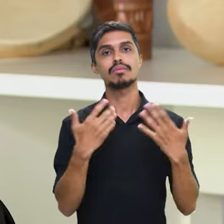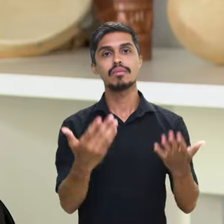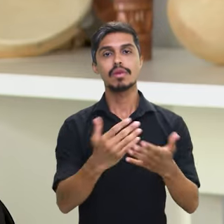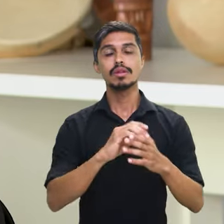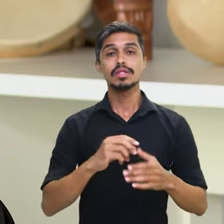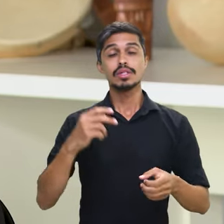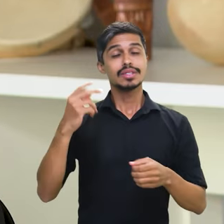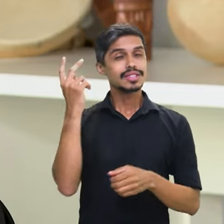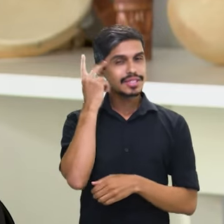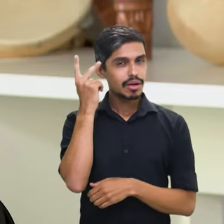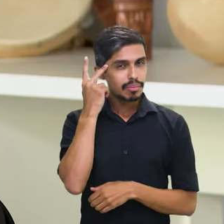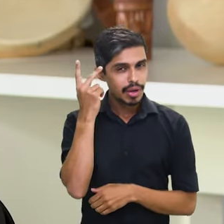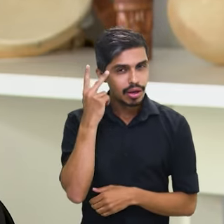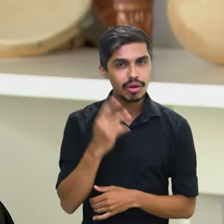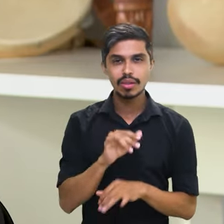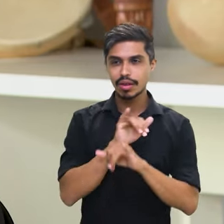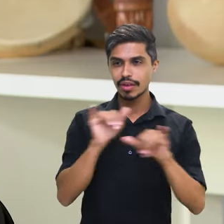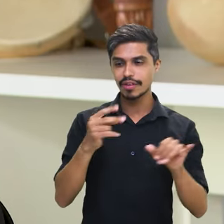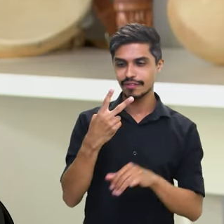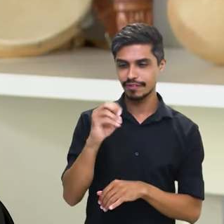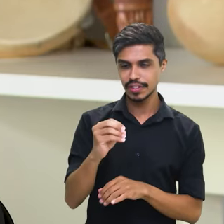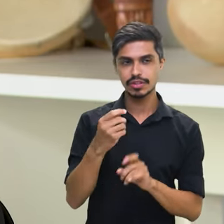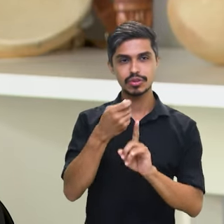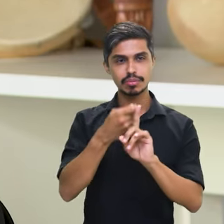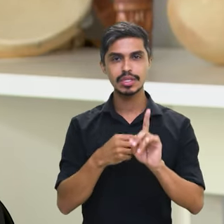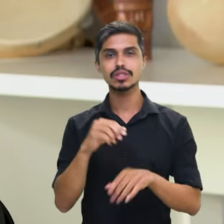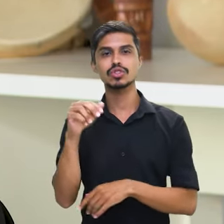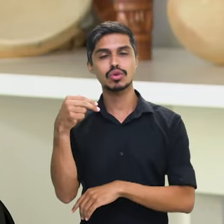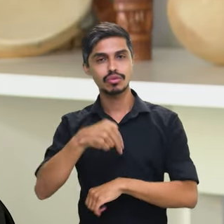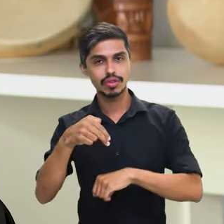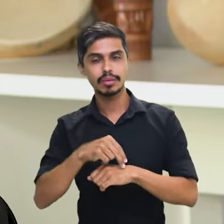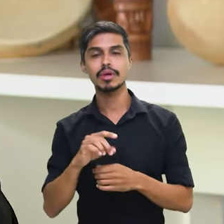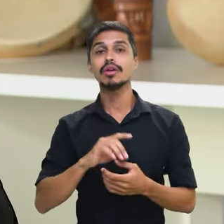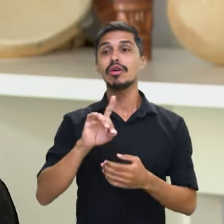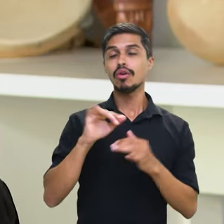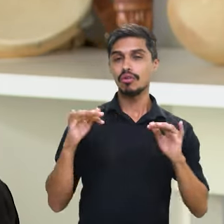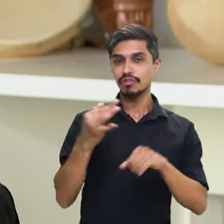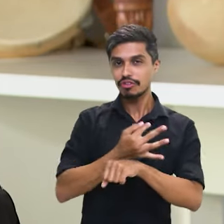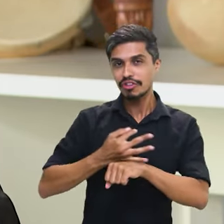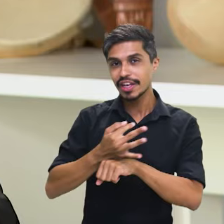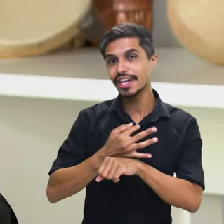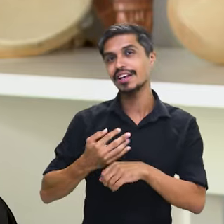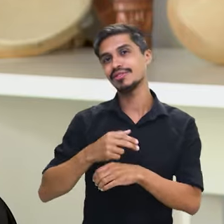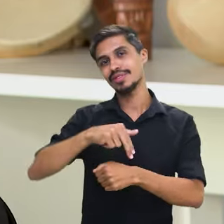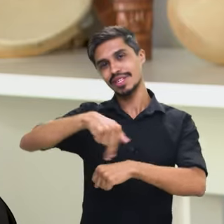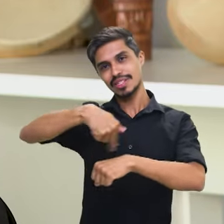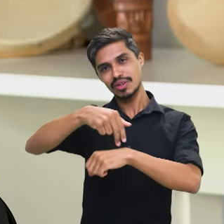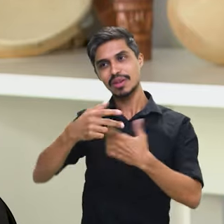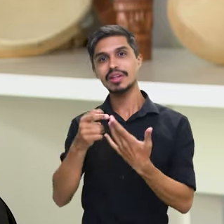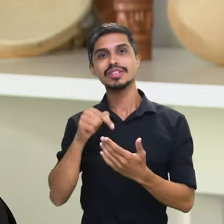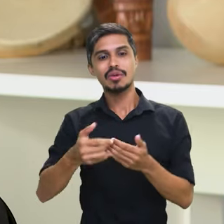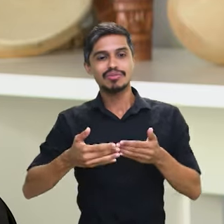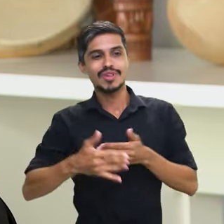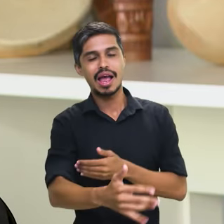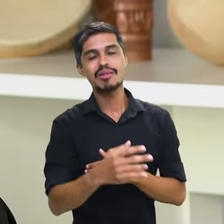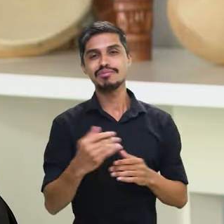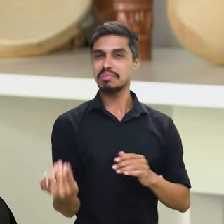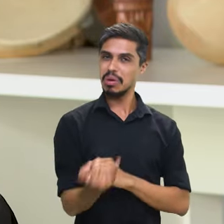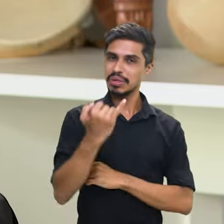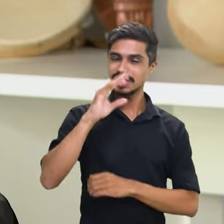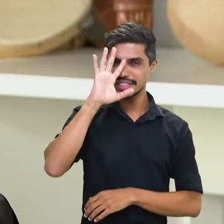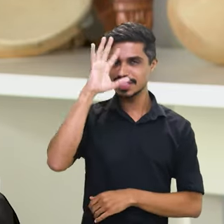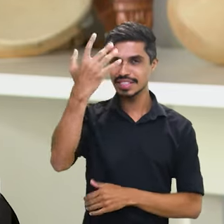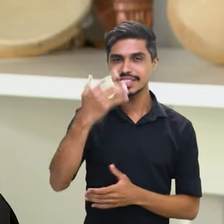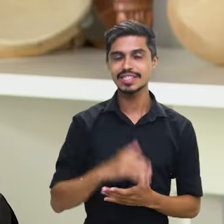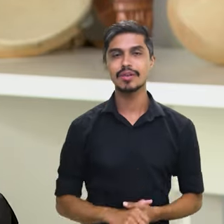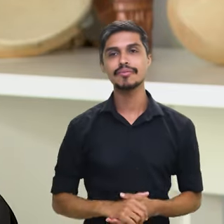Estado de São Paulo declarar o 20 de novembro, o feriado estadual. Um passo importante para o feriado nacional que nós